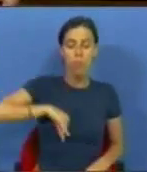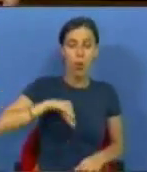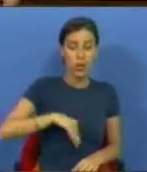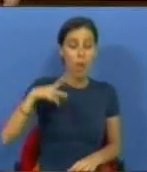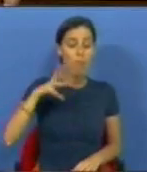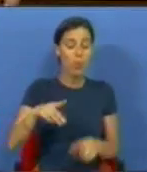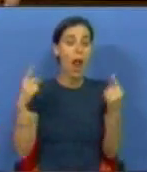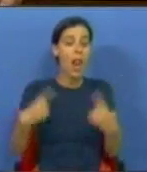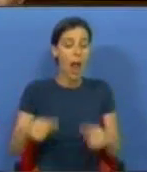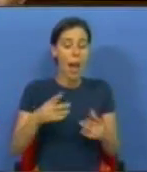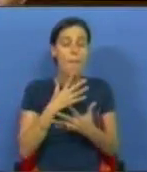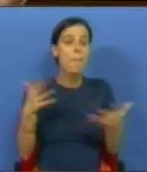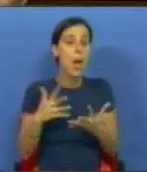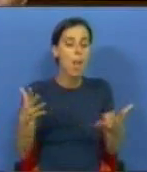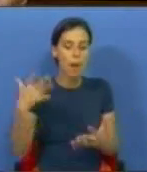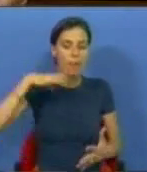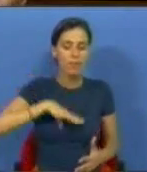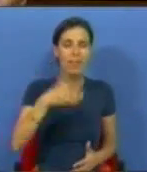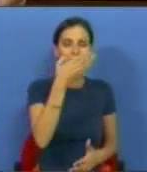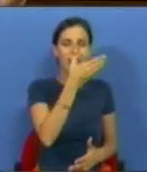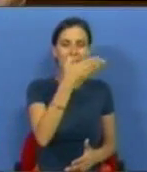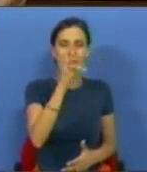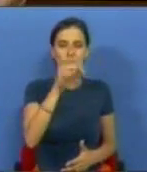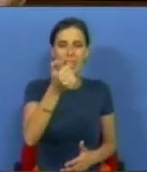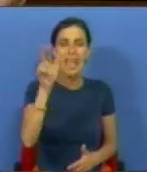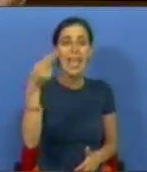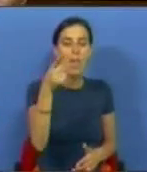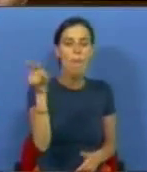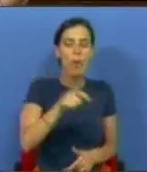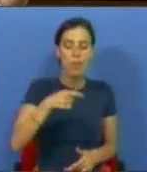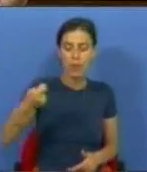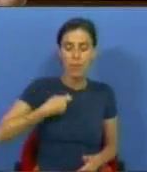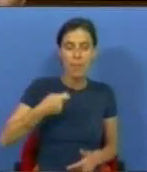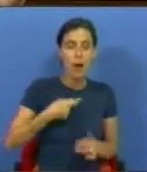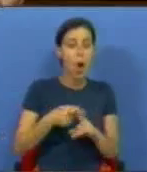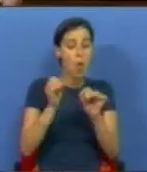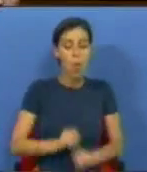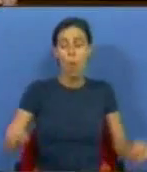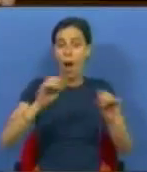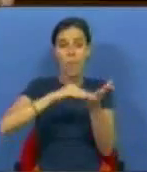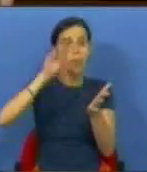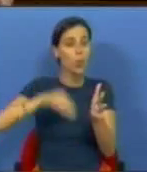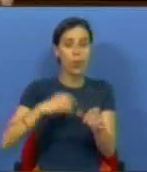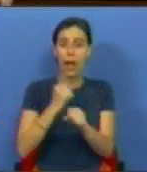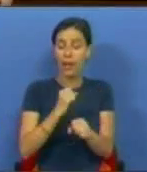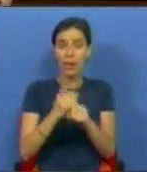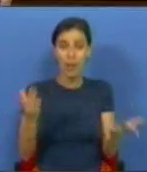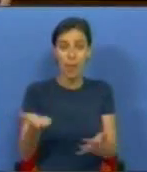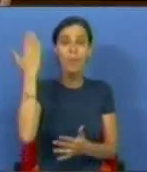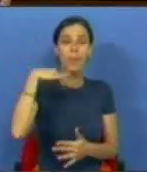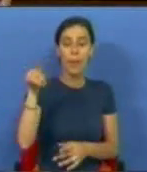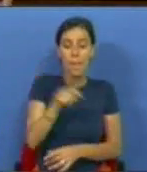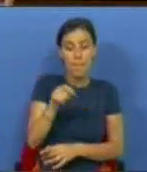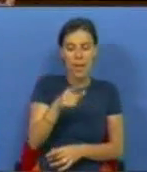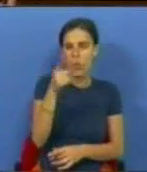existem em Portugal, a maior parte deles recebe 745 euros por mês e não tem contrato de trabalho. Quando há poucos